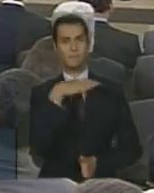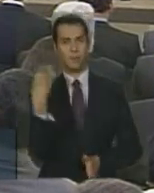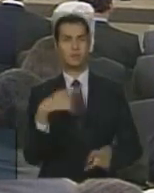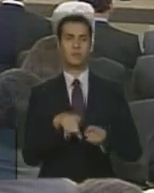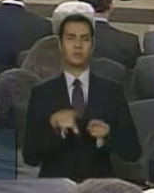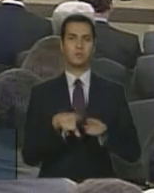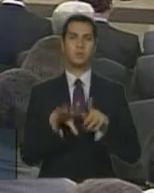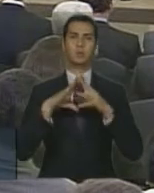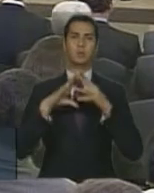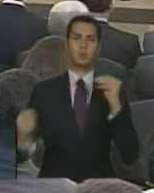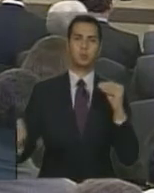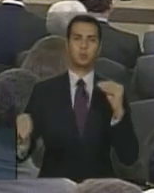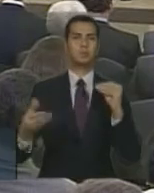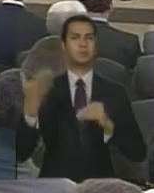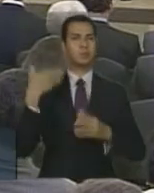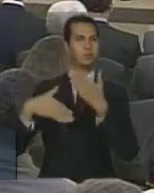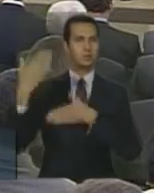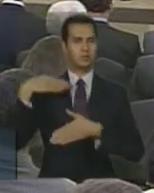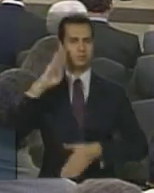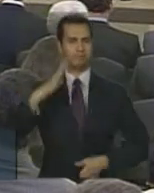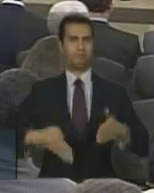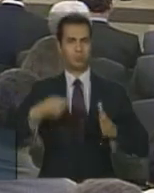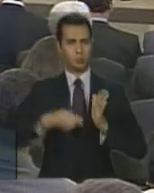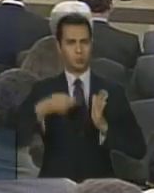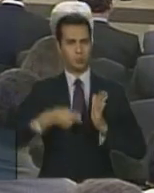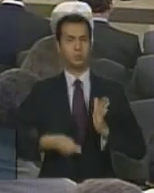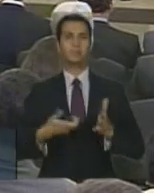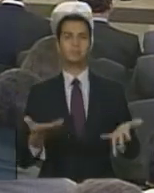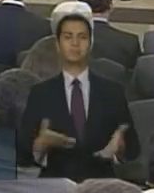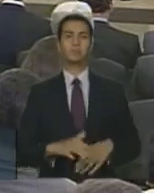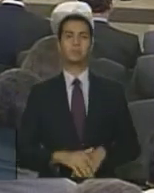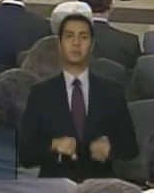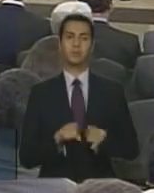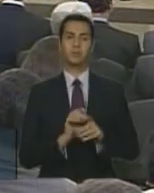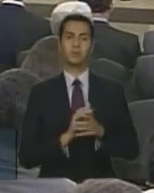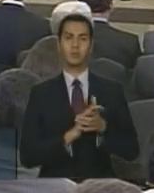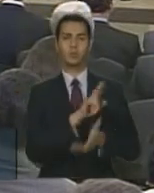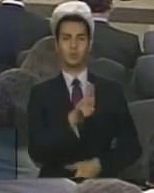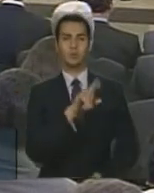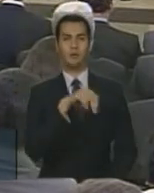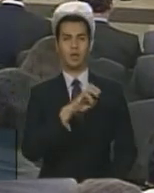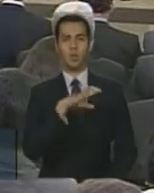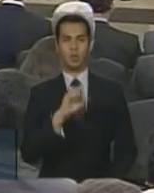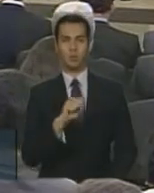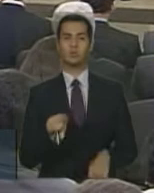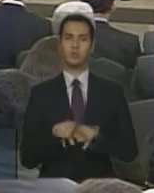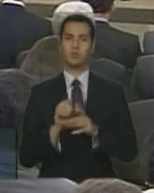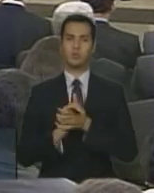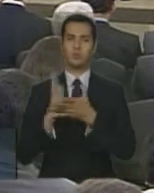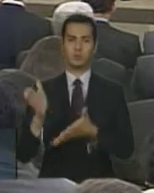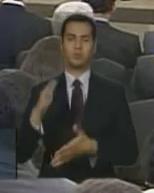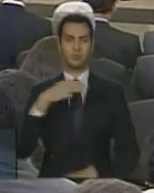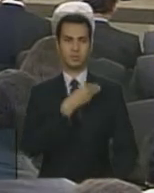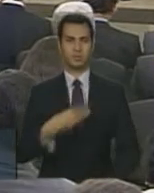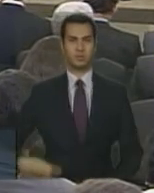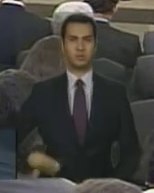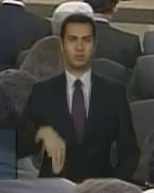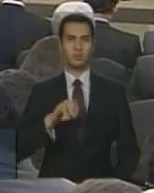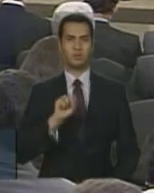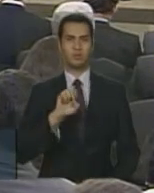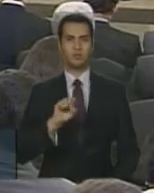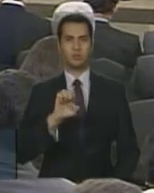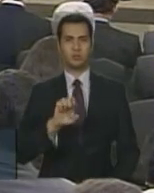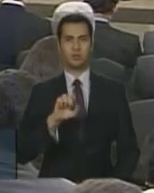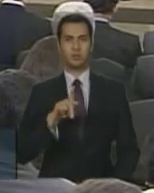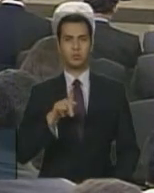Antônio Rodrigues Barbosa Cumprimentar o ministro José Paulo Sepulveda Pertence Presidente do